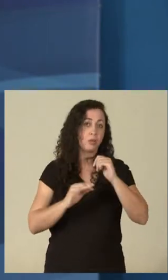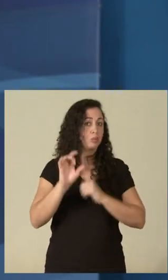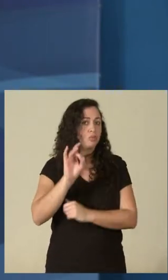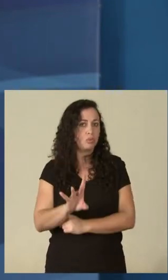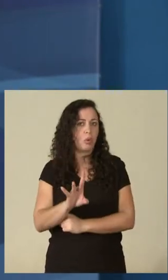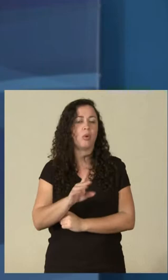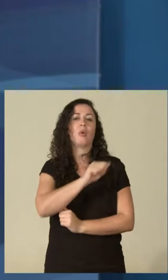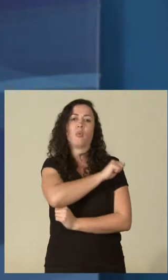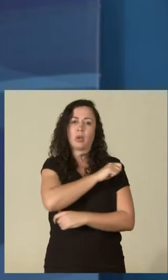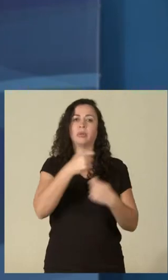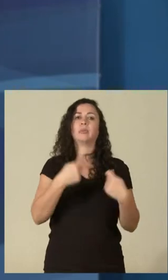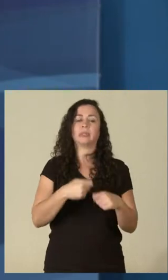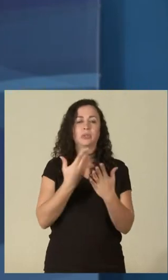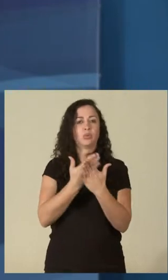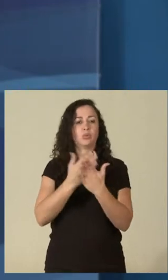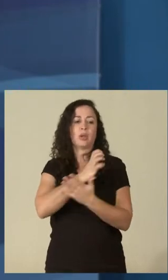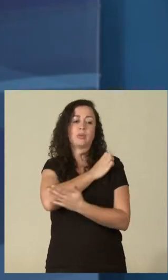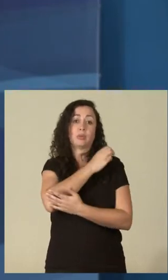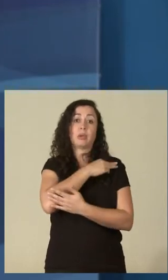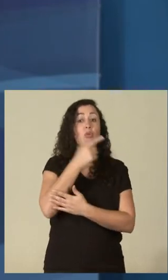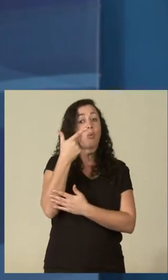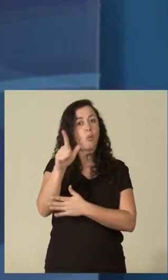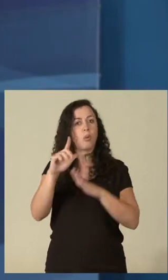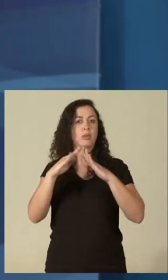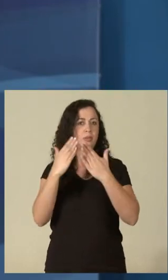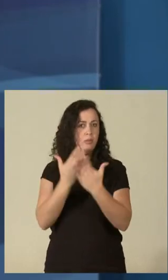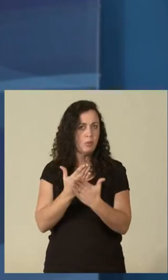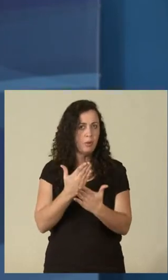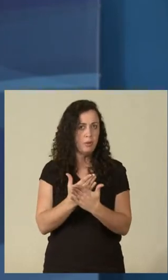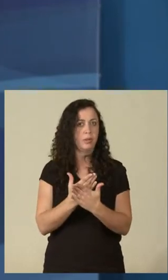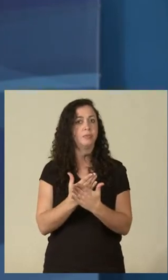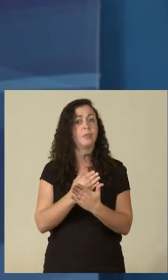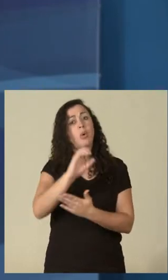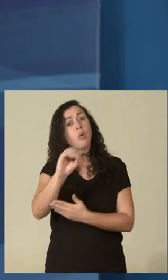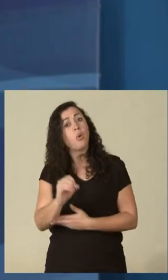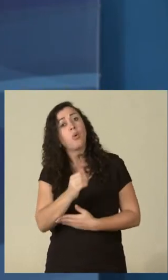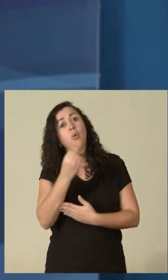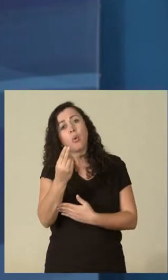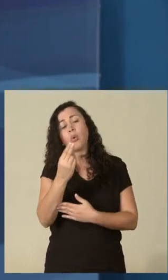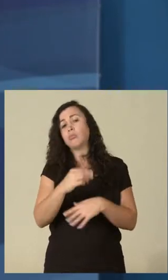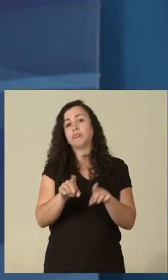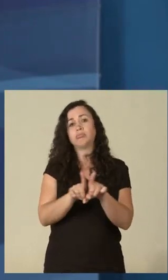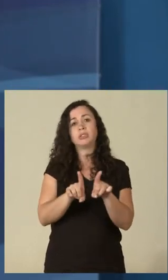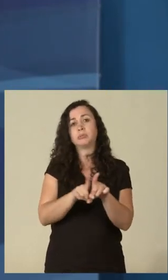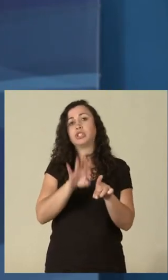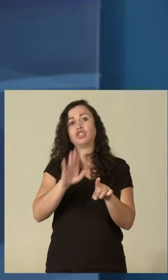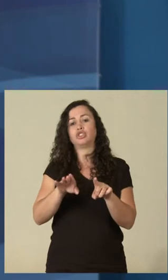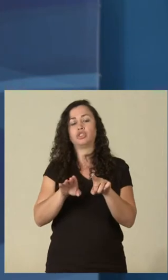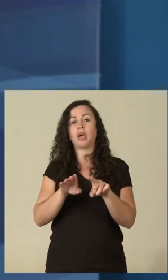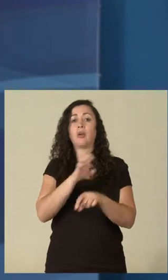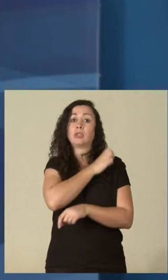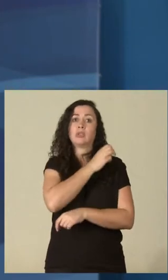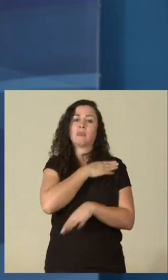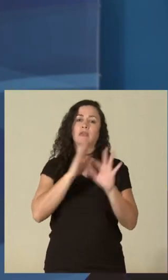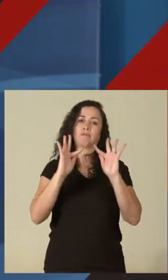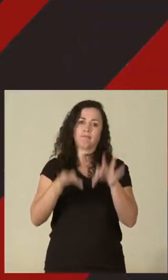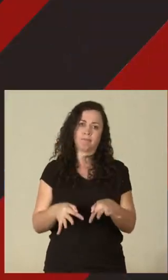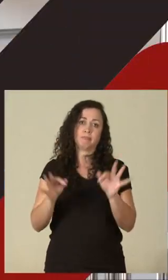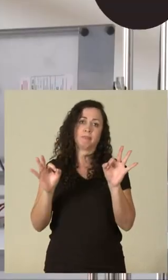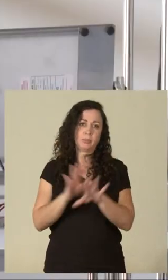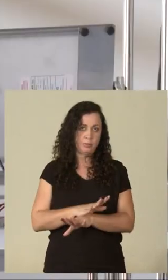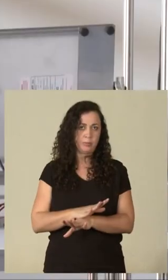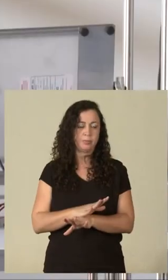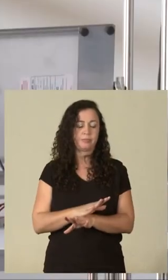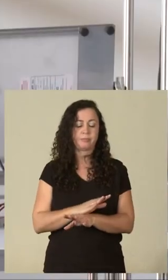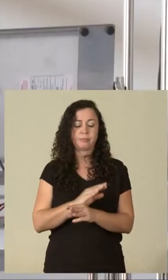aluno precisa estar cursando o ensino médio em outra instituição ou já ter concluído o ensino médio.